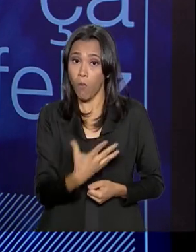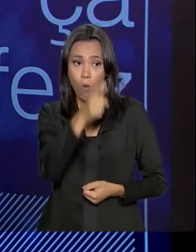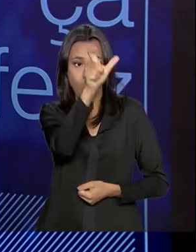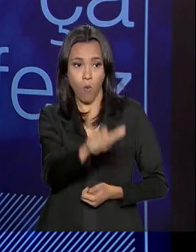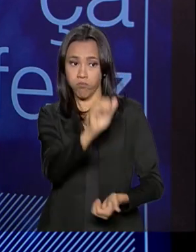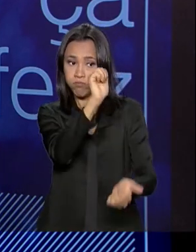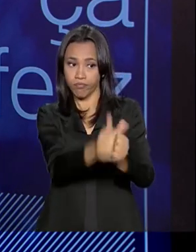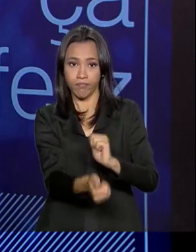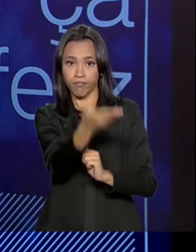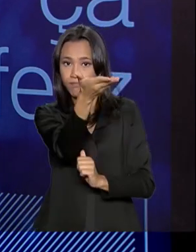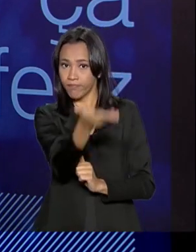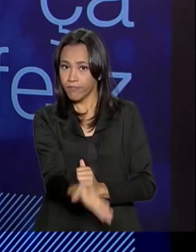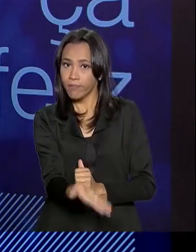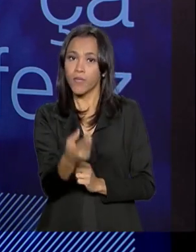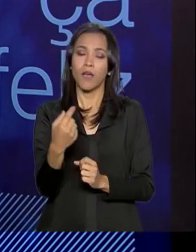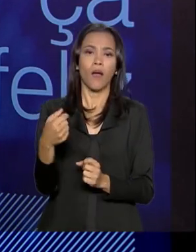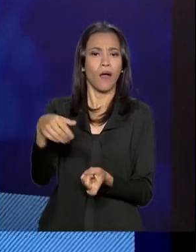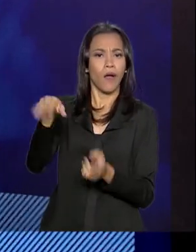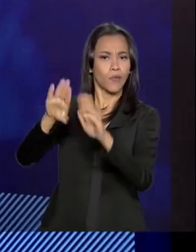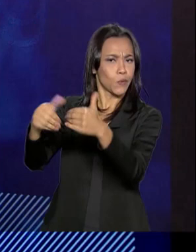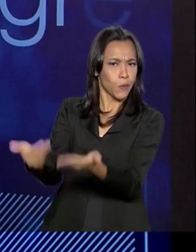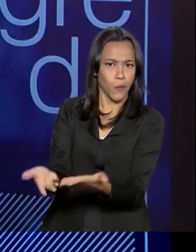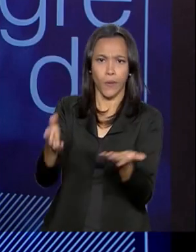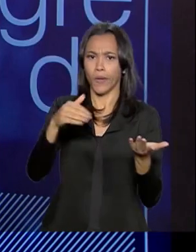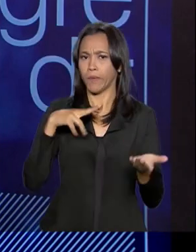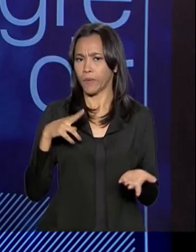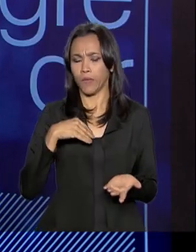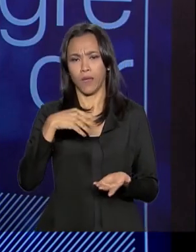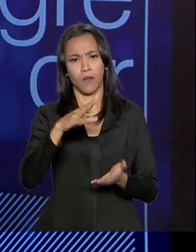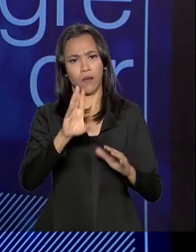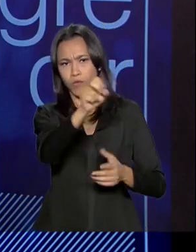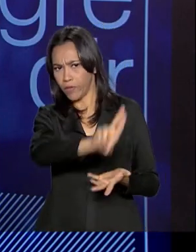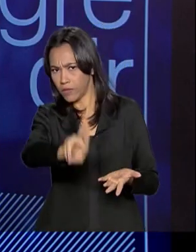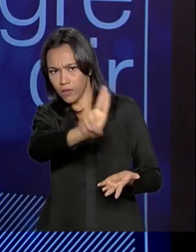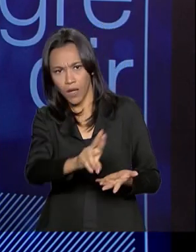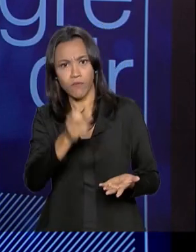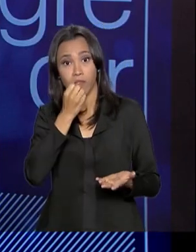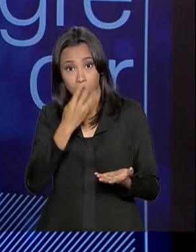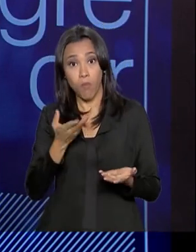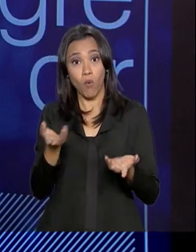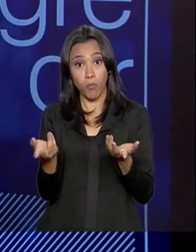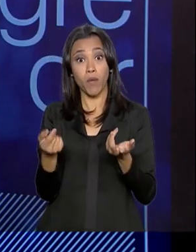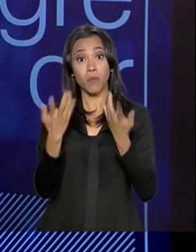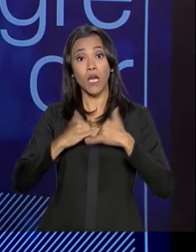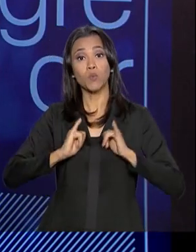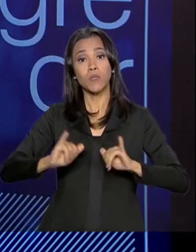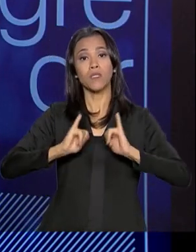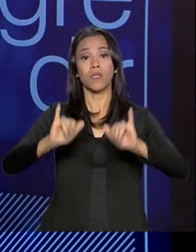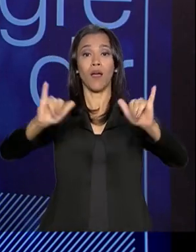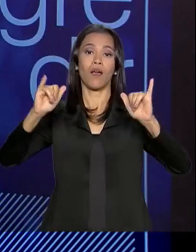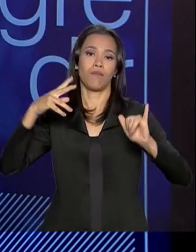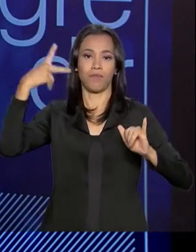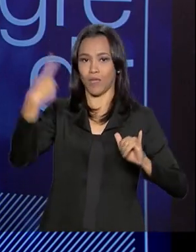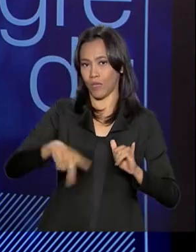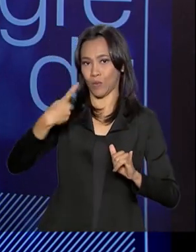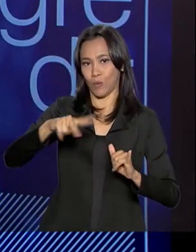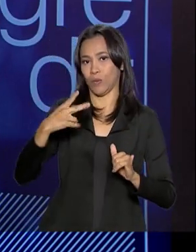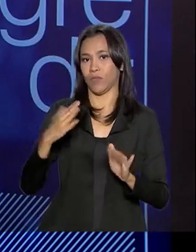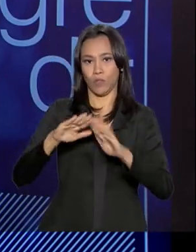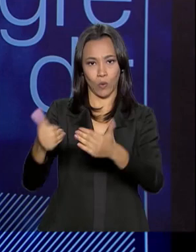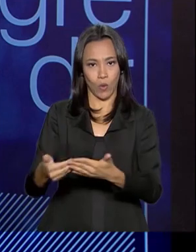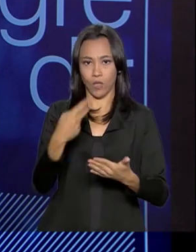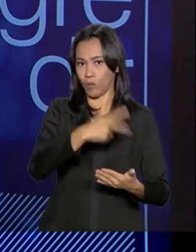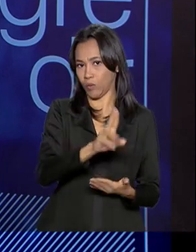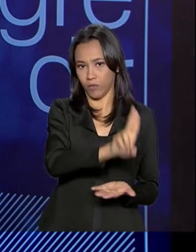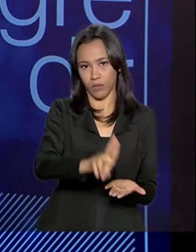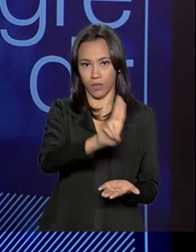universidade ou a escola privada poder fazer propaganda disso. Enfim, tem uma cota aí,